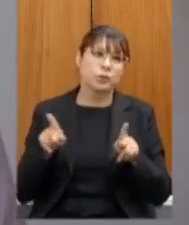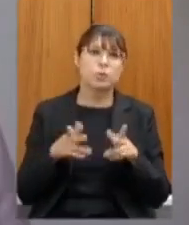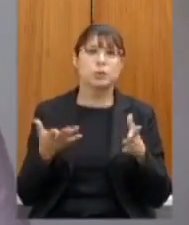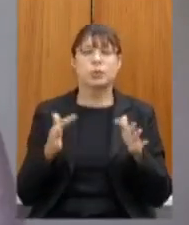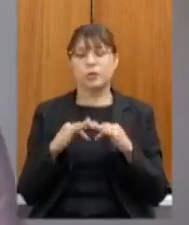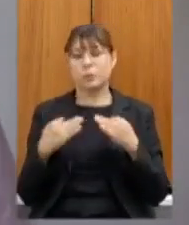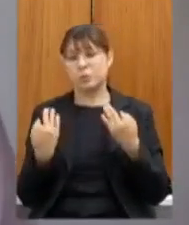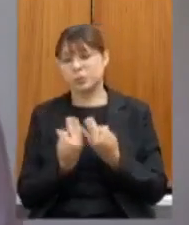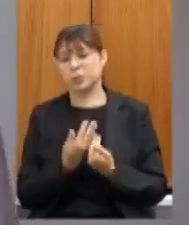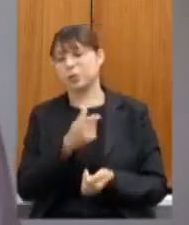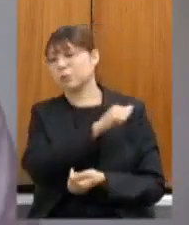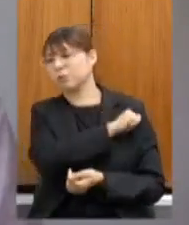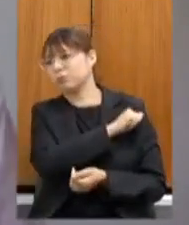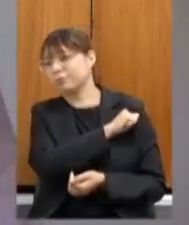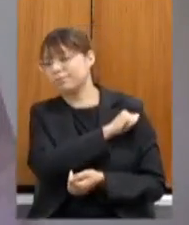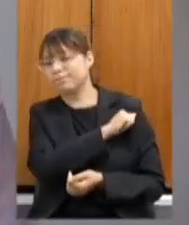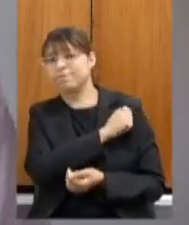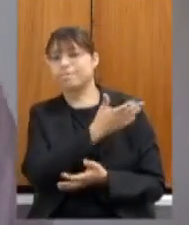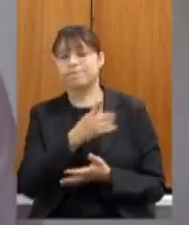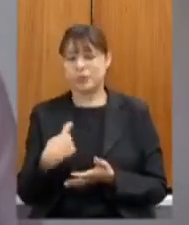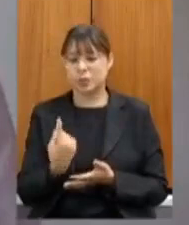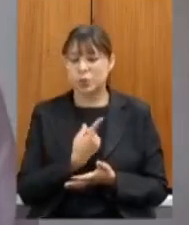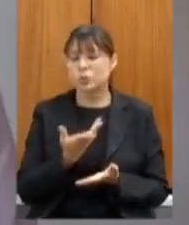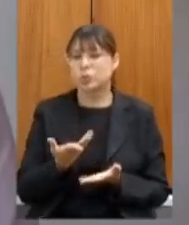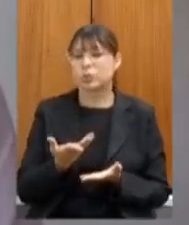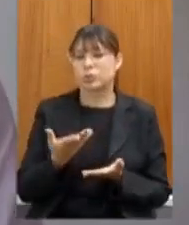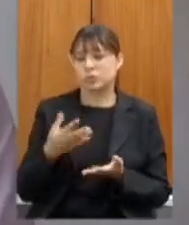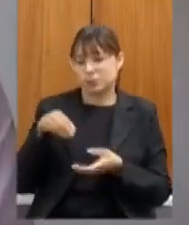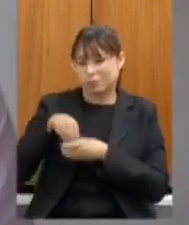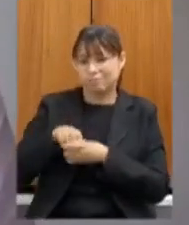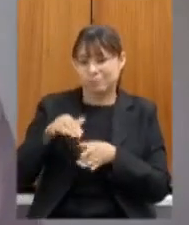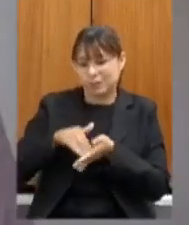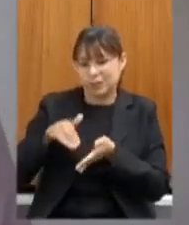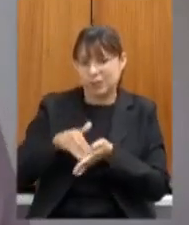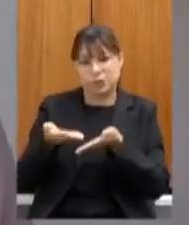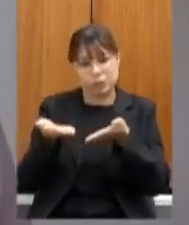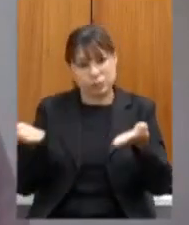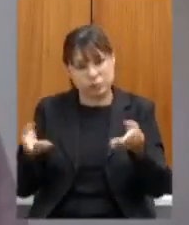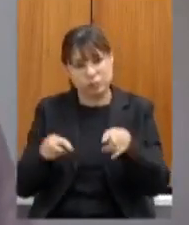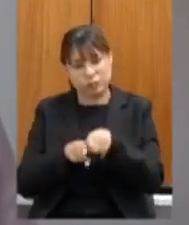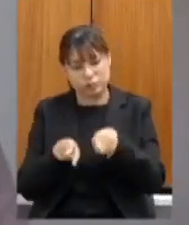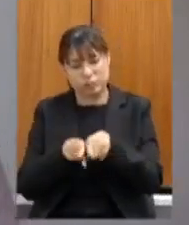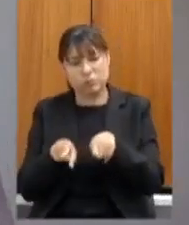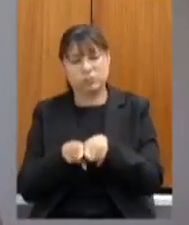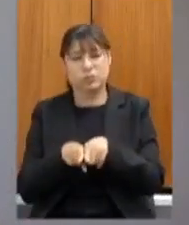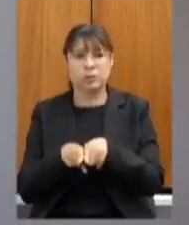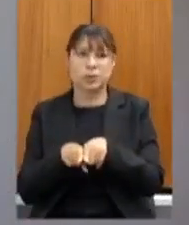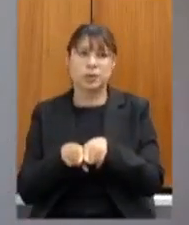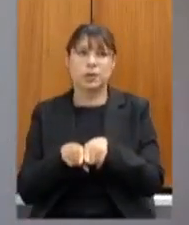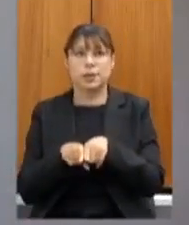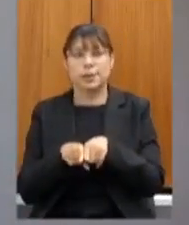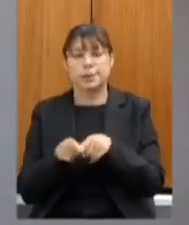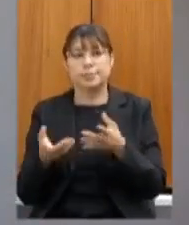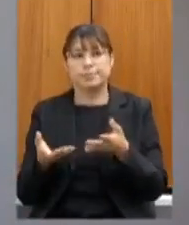estudantes nós da secretaria vocês que são também